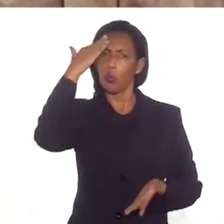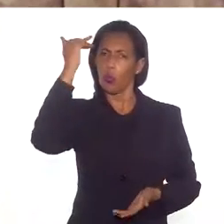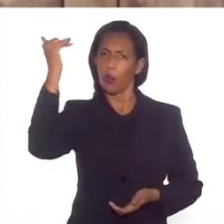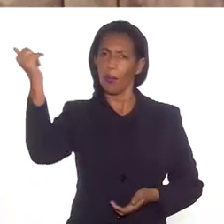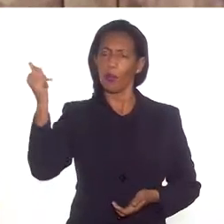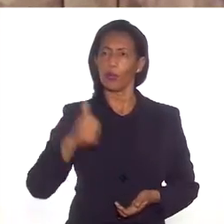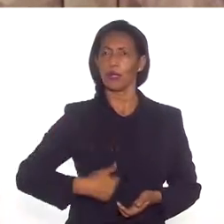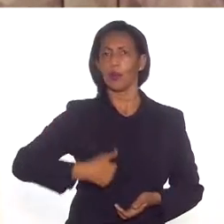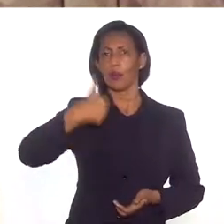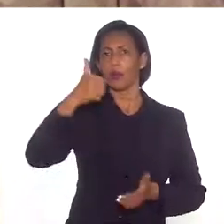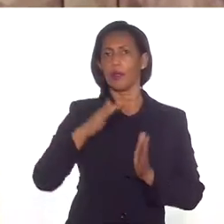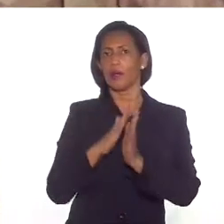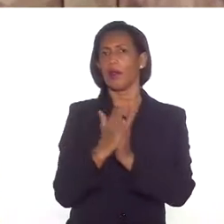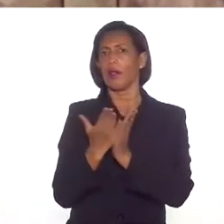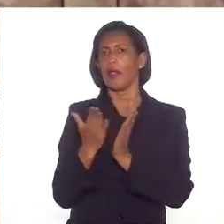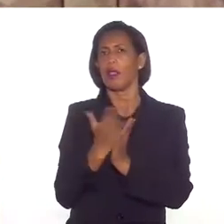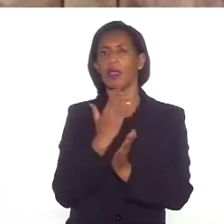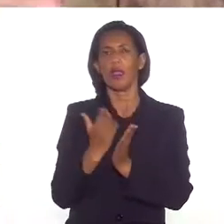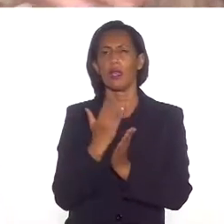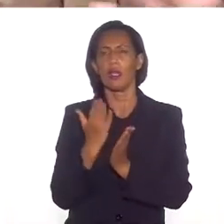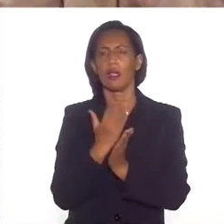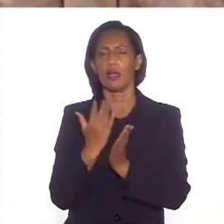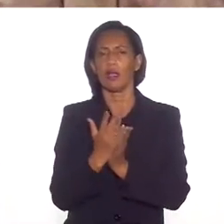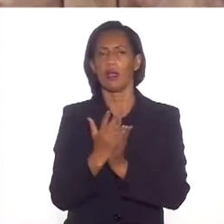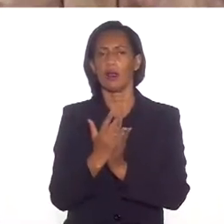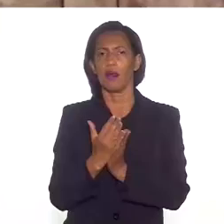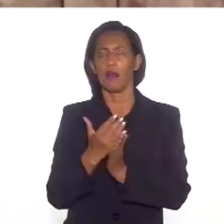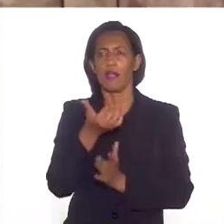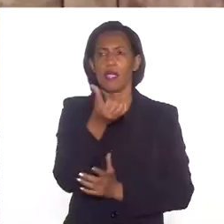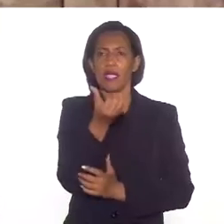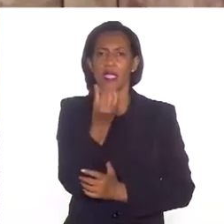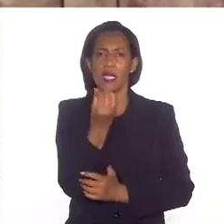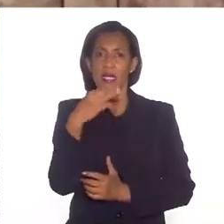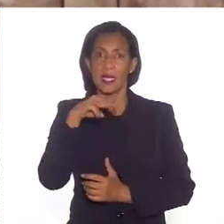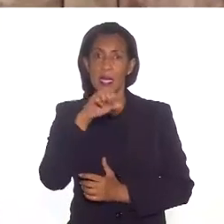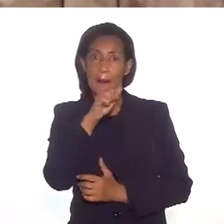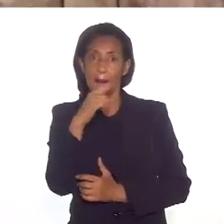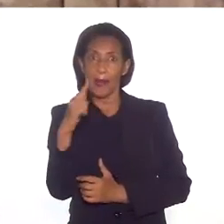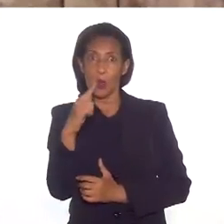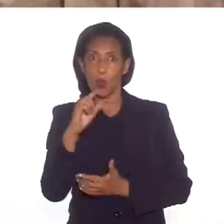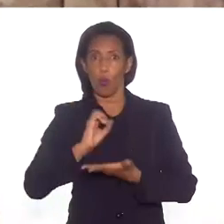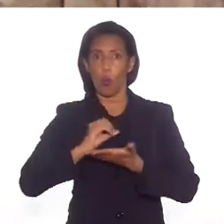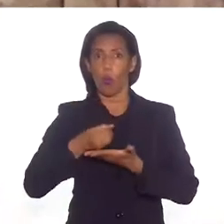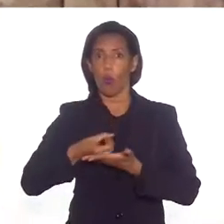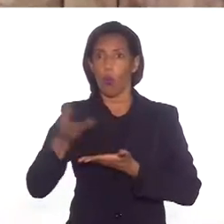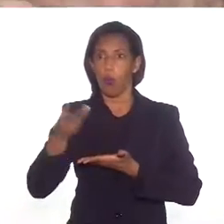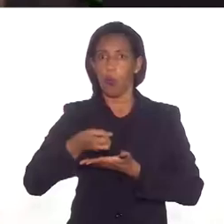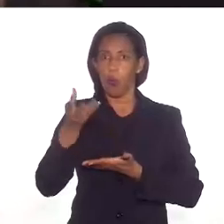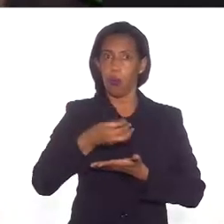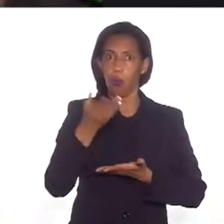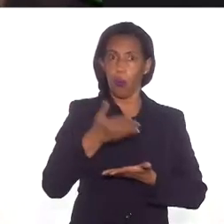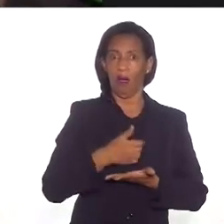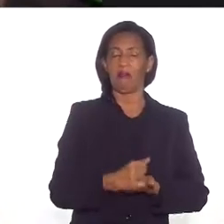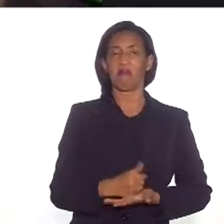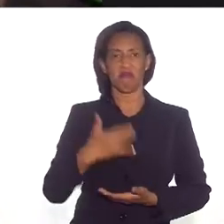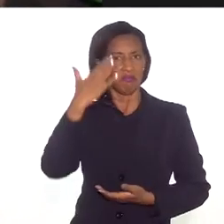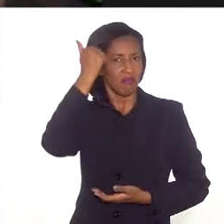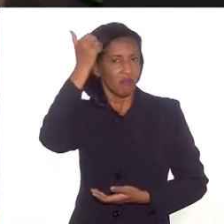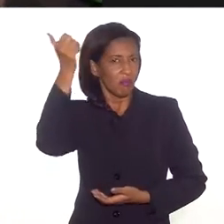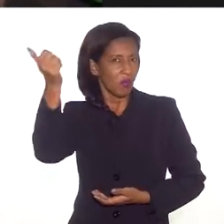sucesso, seu primeiro livro, quando você lançou, vendeu 60 mil cópias, o que no Brasil é um estouro,